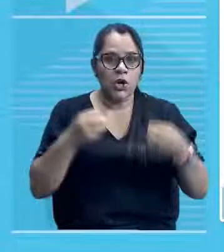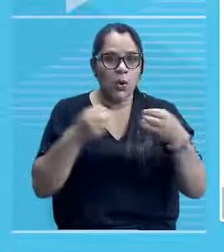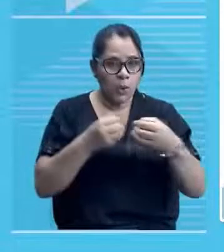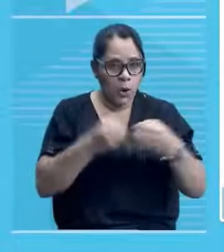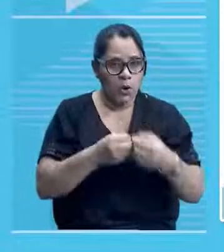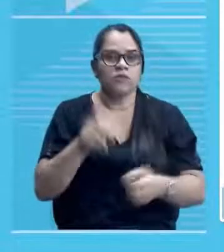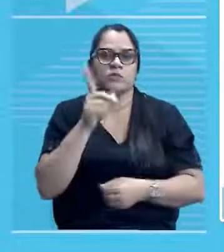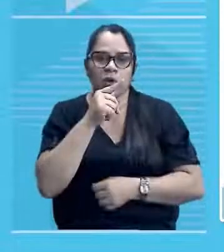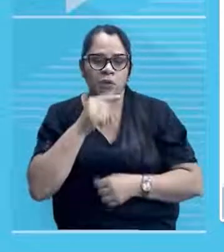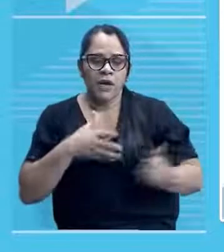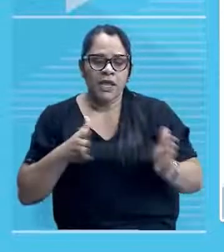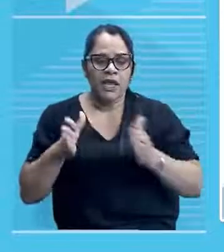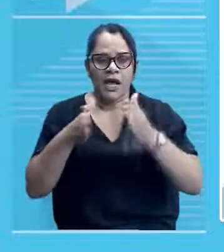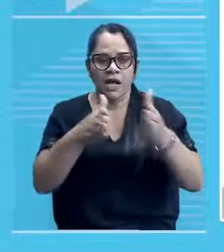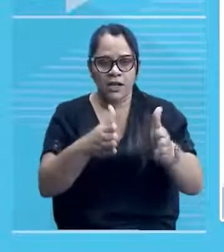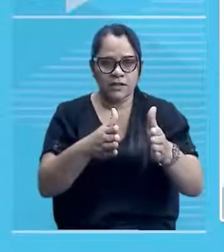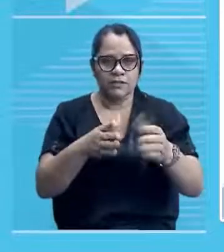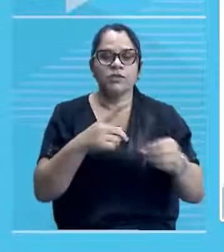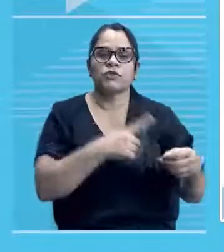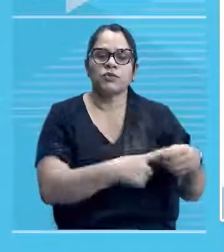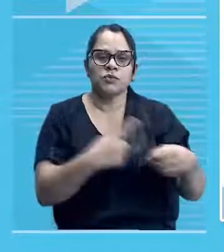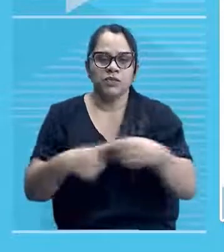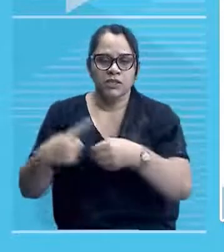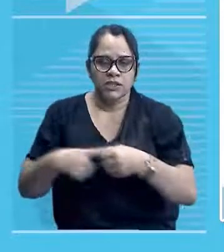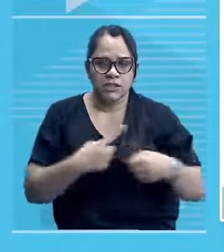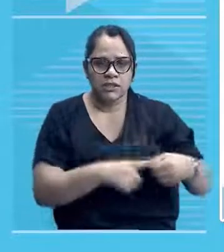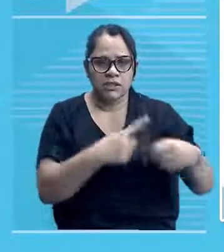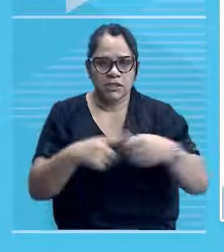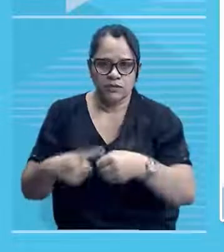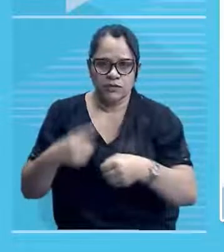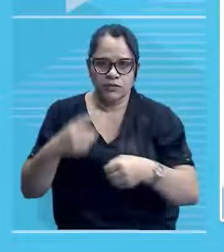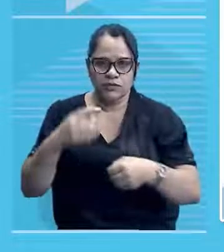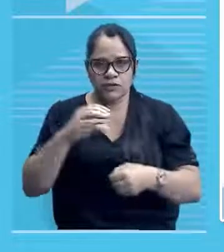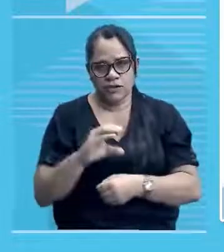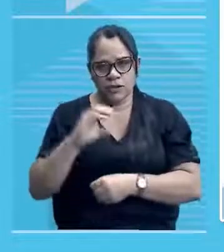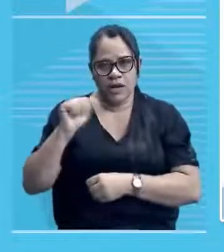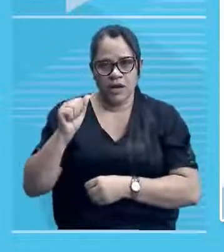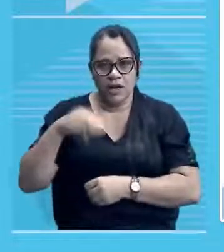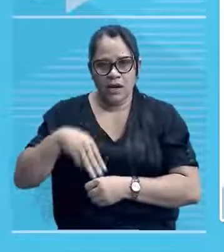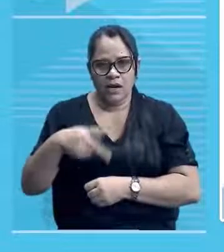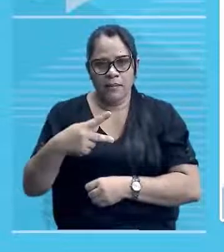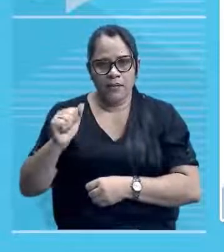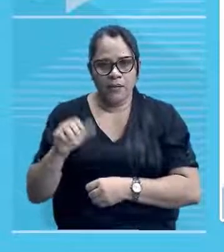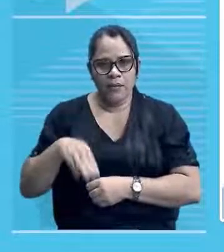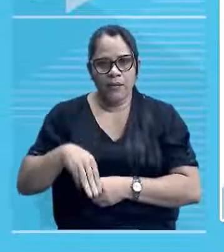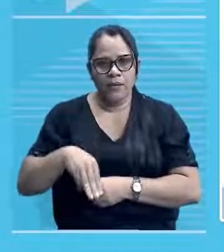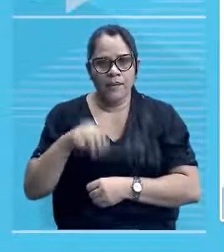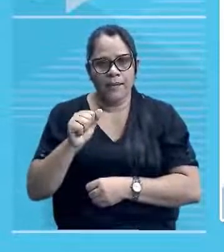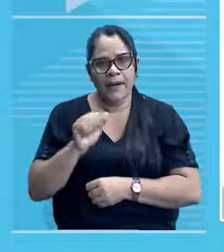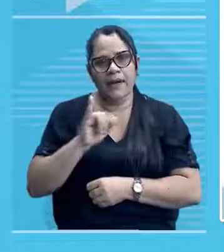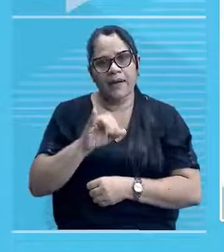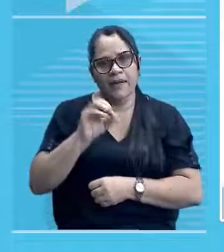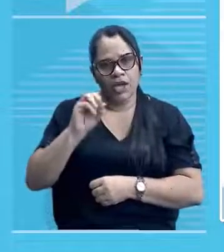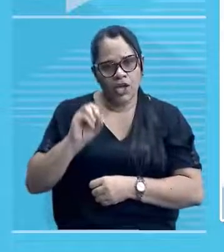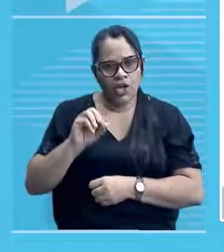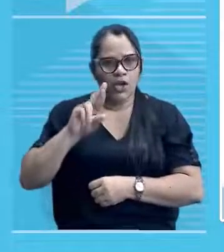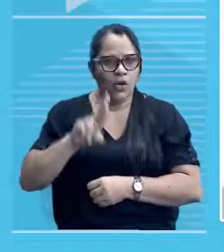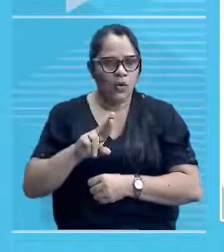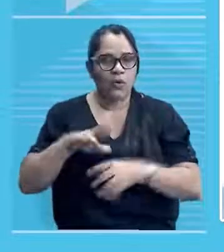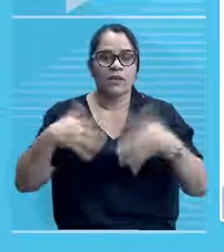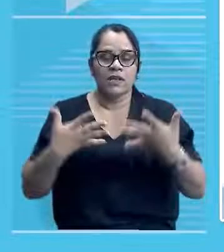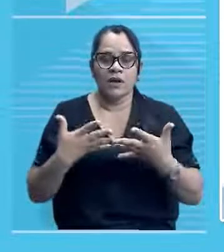Genipapo, no município de Campo Maior, Uma guerra entre tropas portuguesas